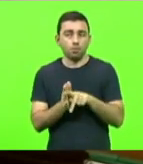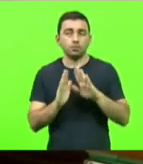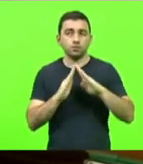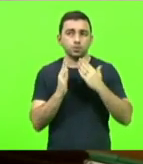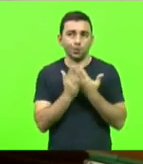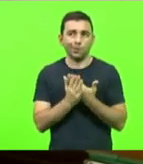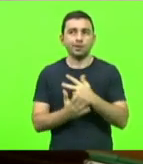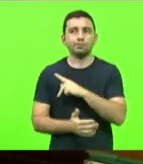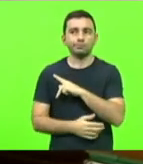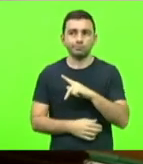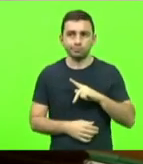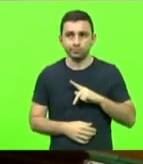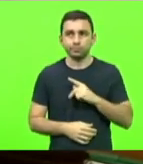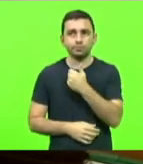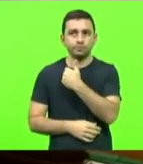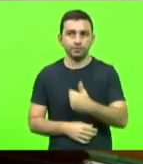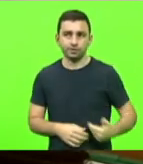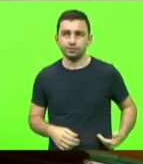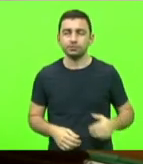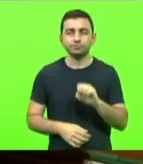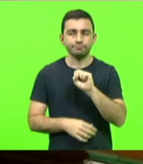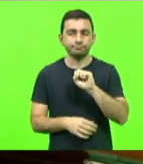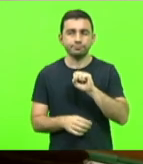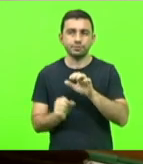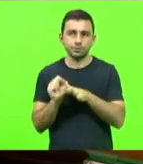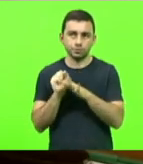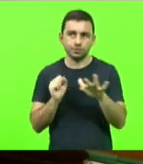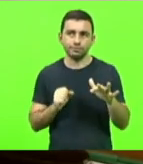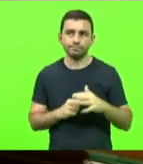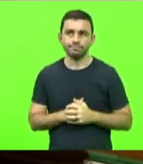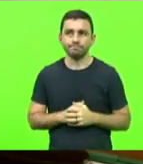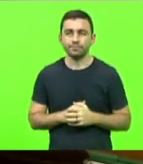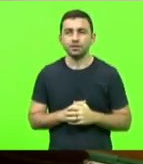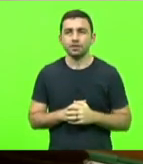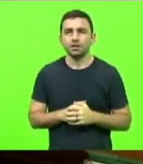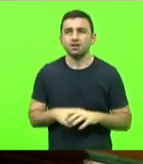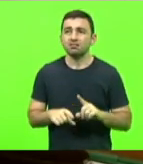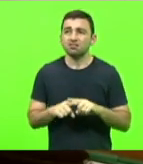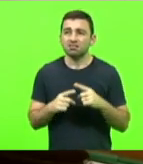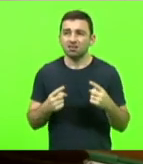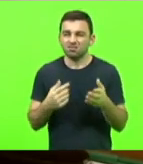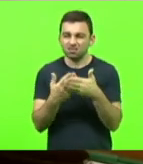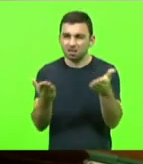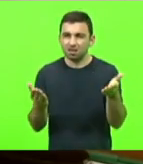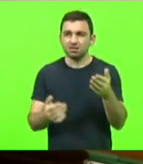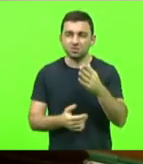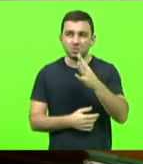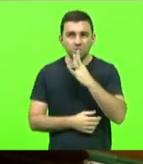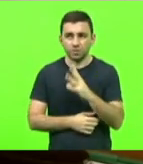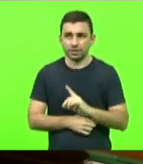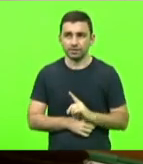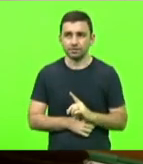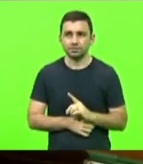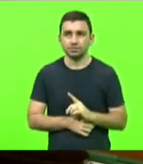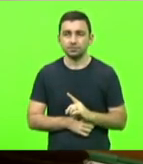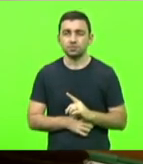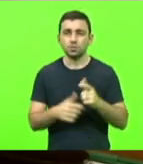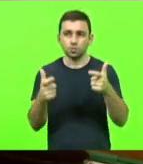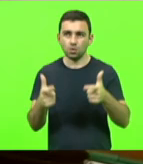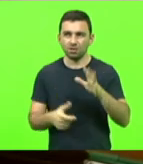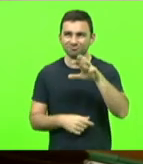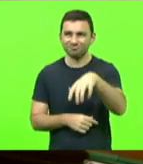públicas de São José. para quem não conhece o Centro